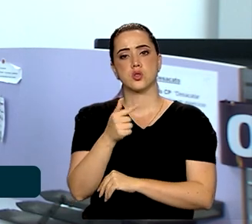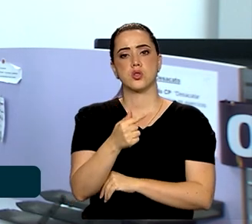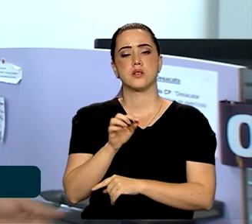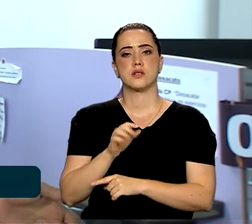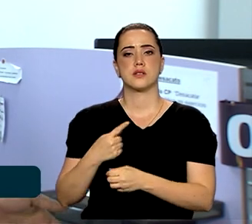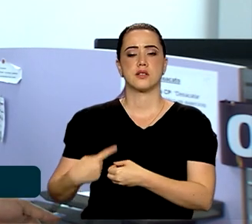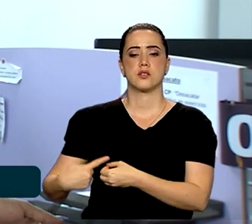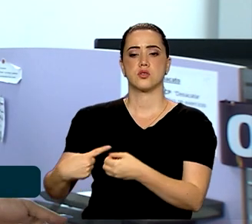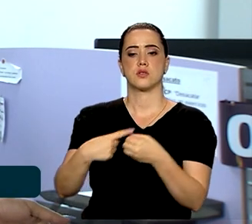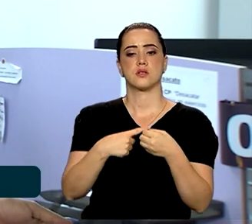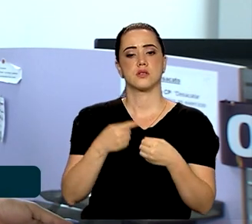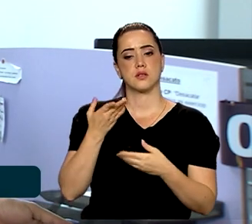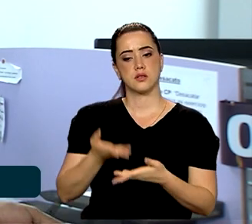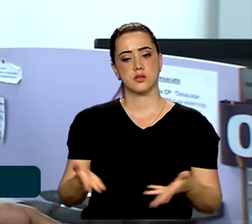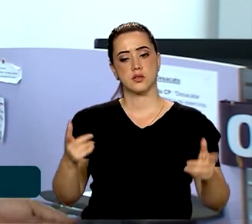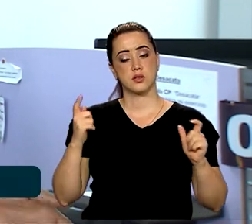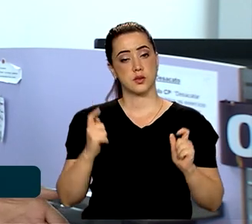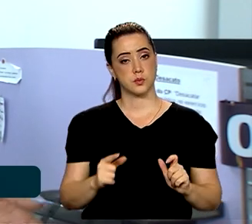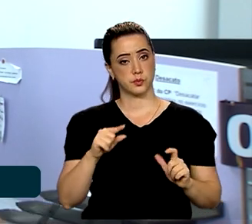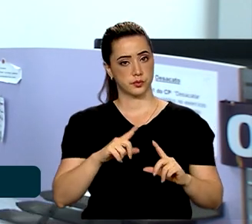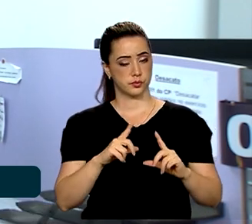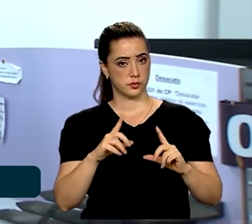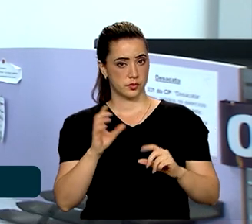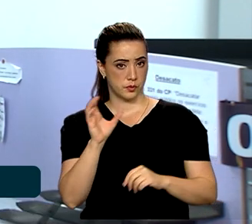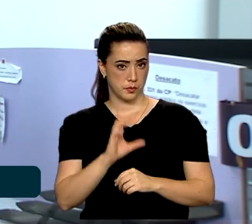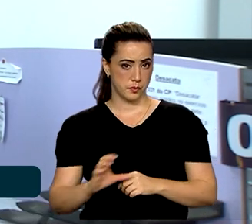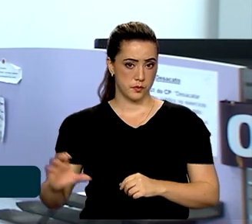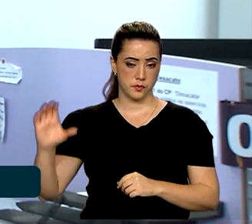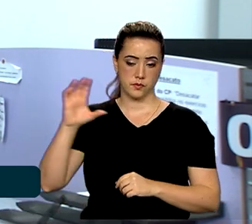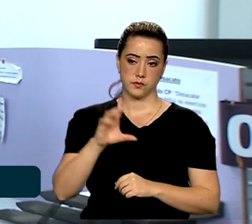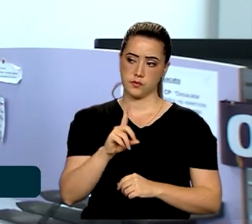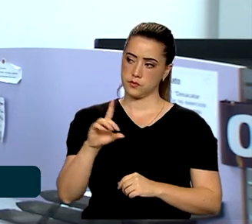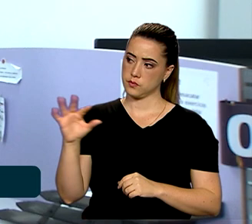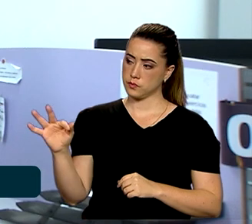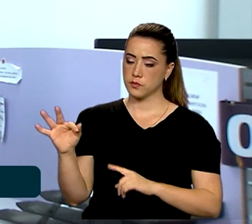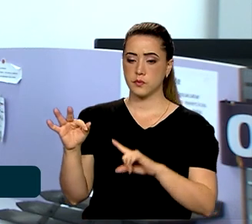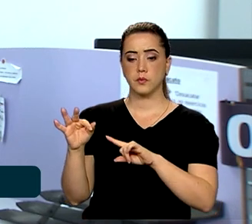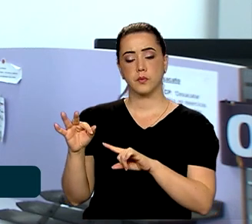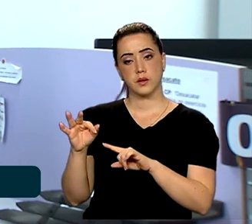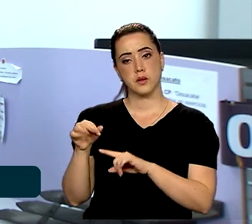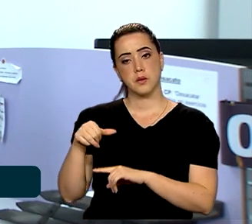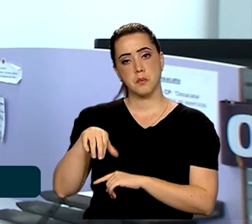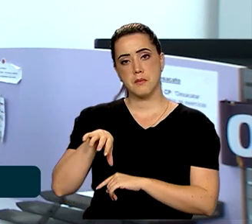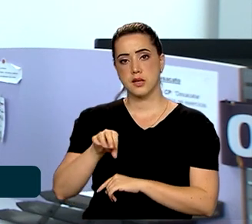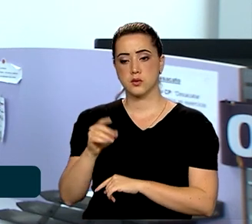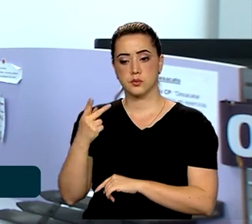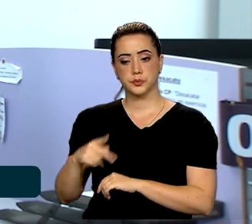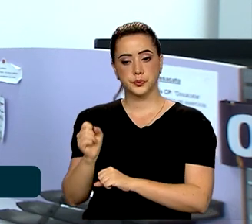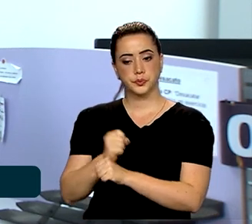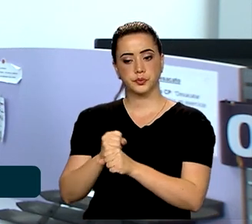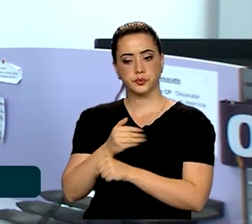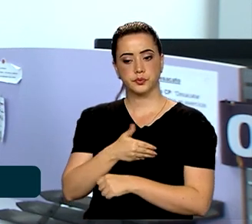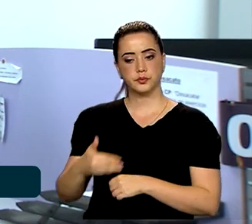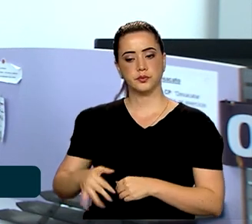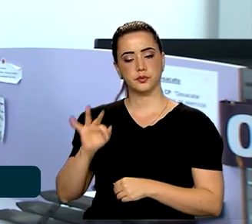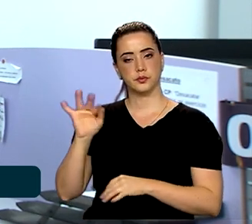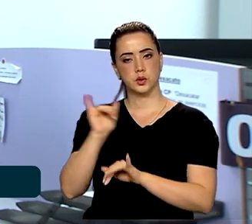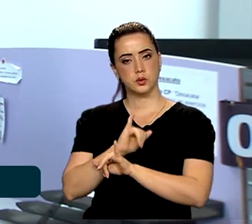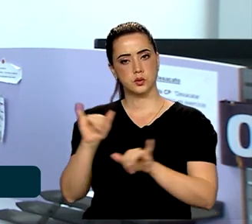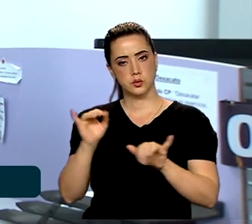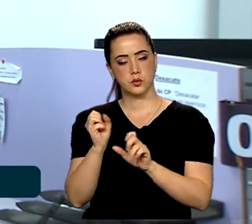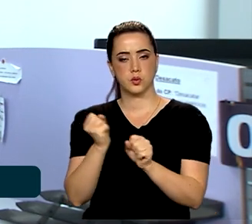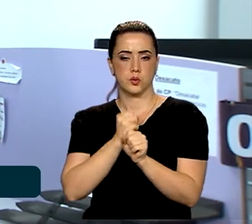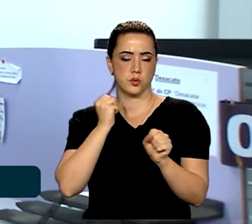cidades, incluindo esta que fica aqui, em Ceilândia, no Distrito Federal. Em março deste ano, o governo federal anunciou a